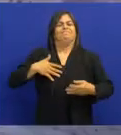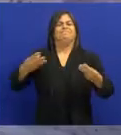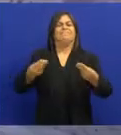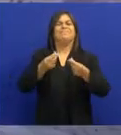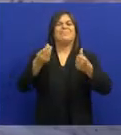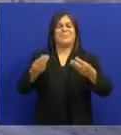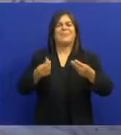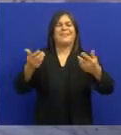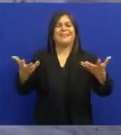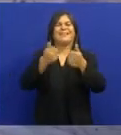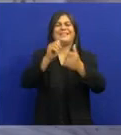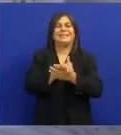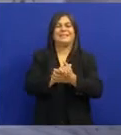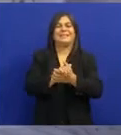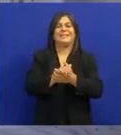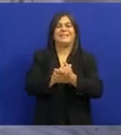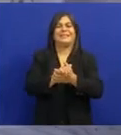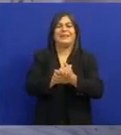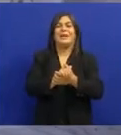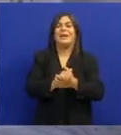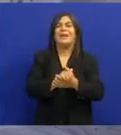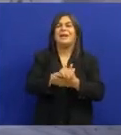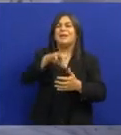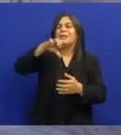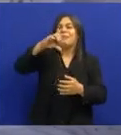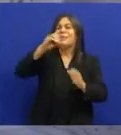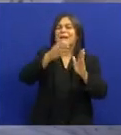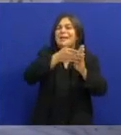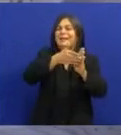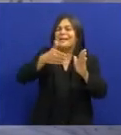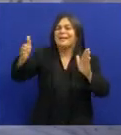honra E a partir dos anos 90